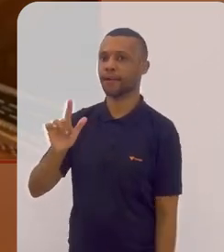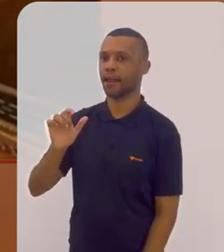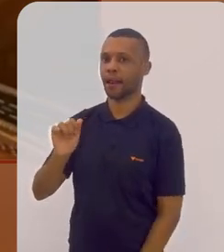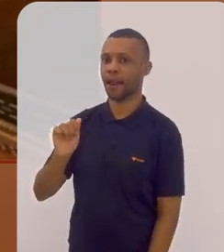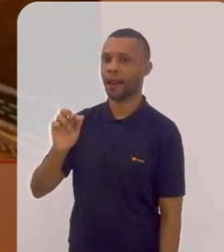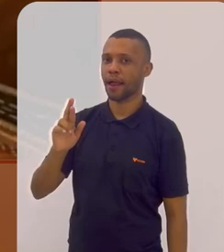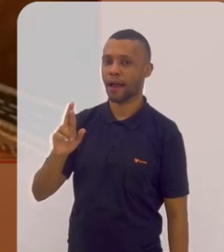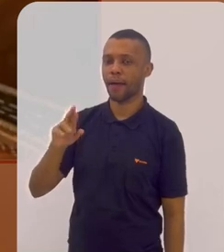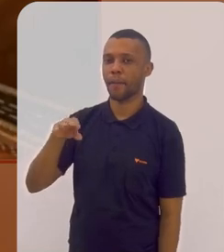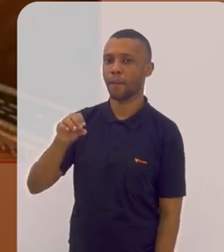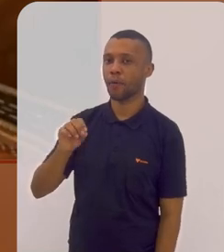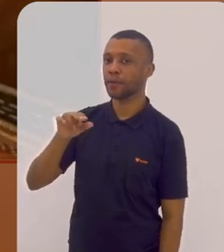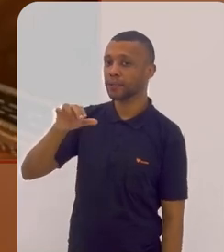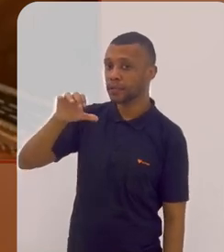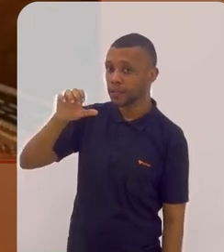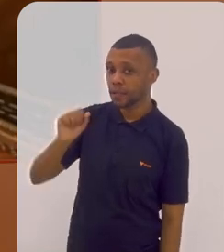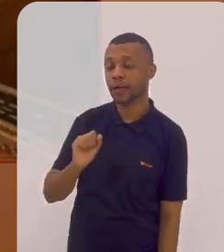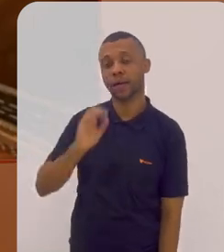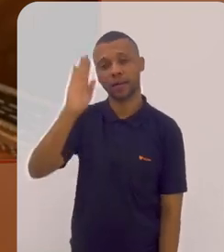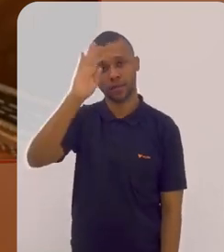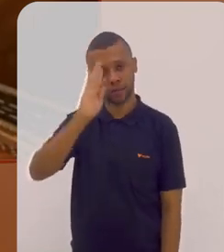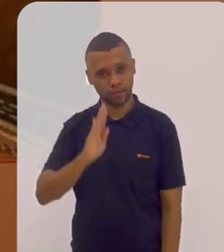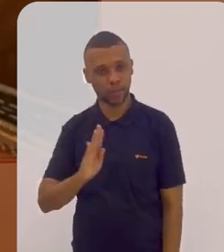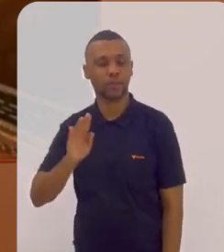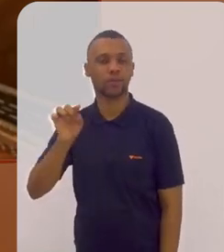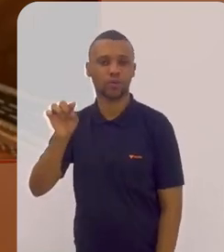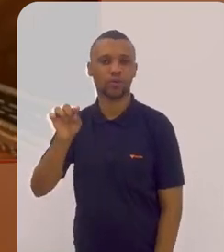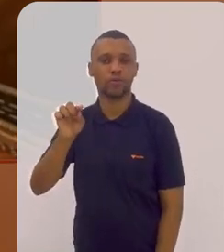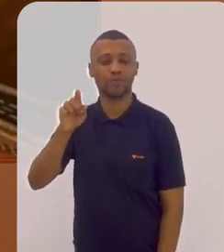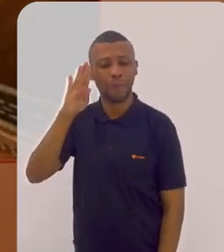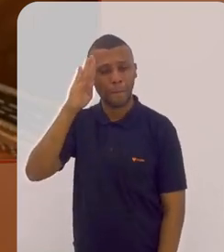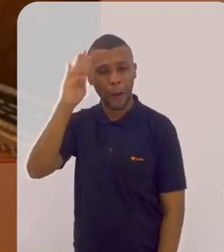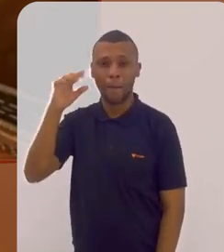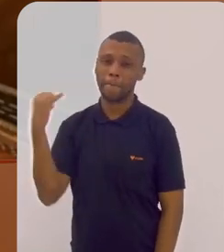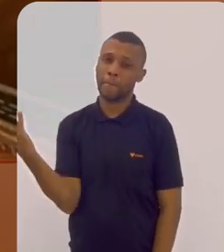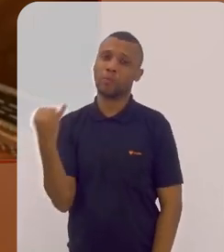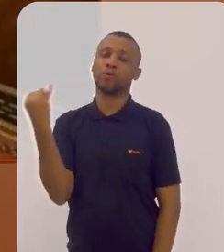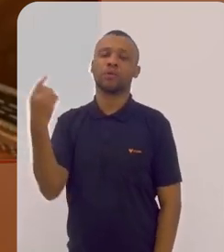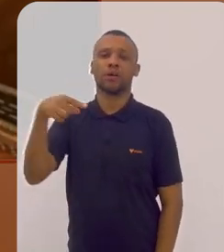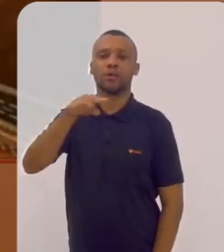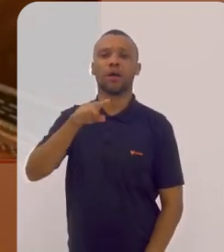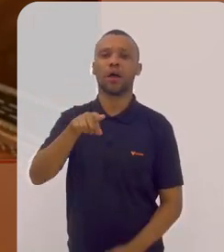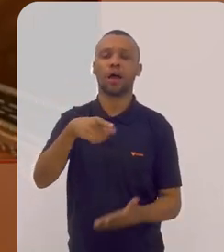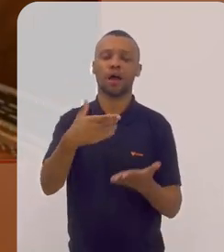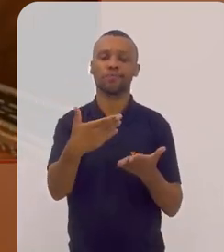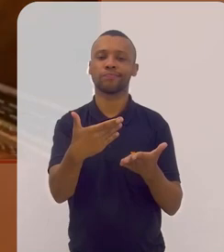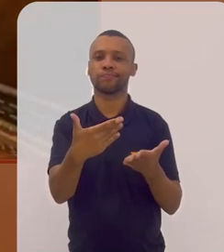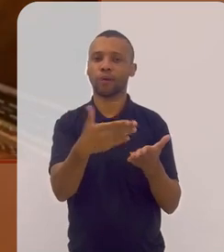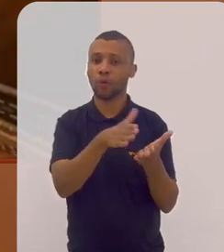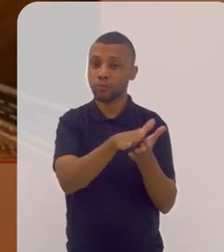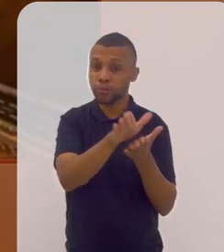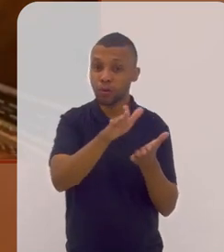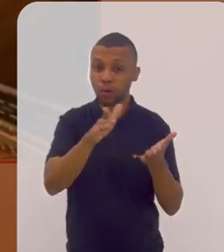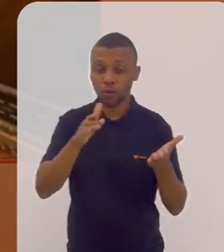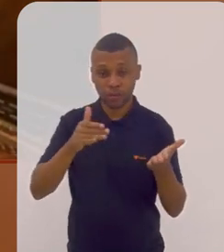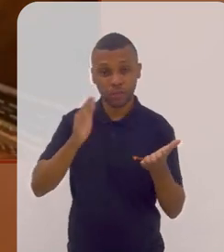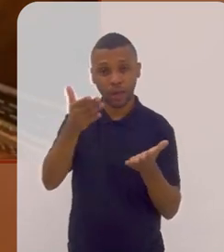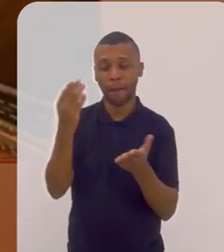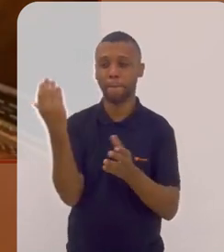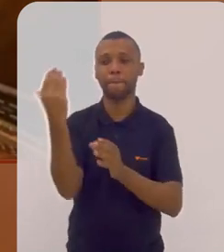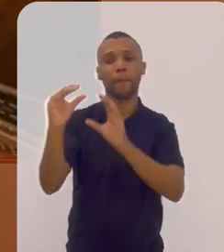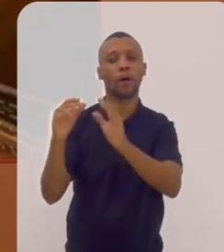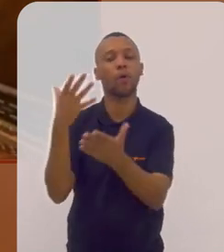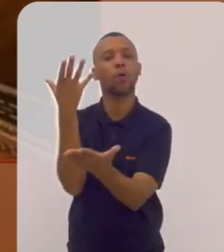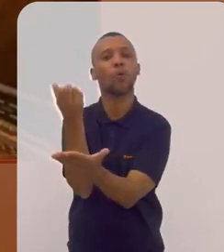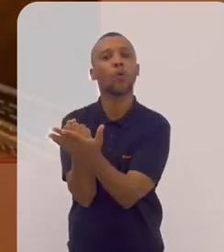Gerais para o Celonaxus que é um dos mais importantes do mundo o álbum acaba de ser publicado no Spotify